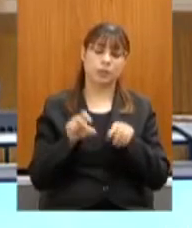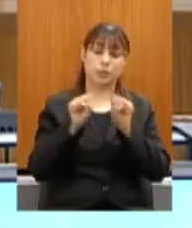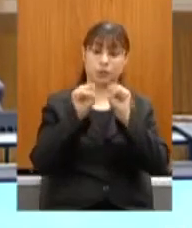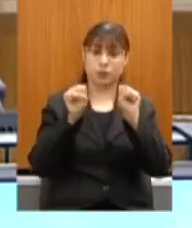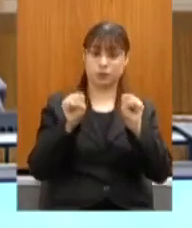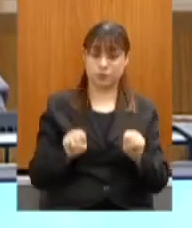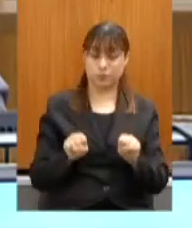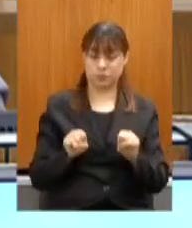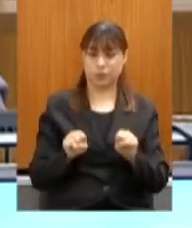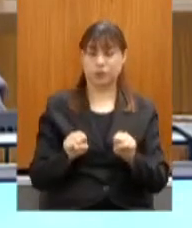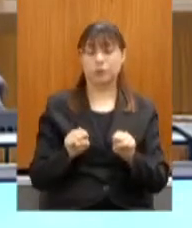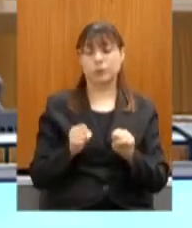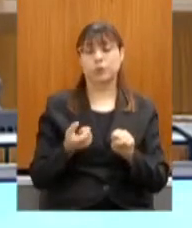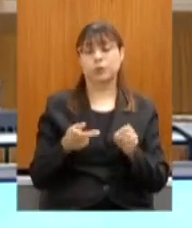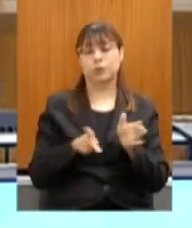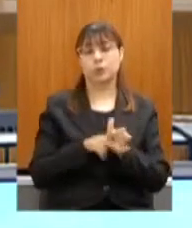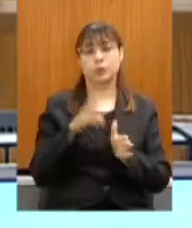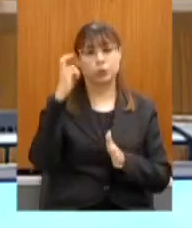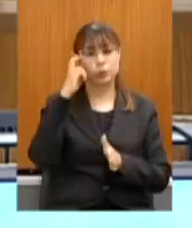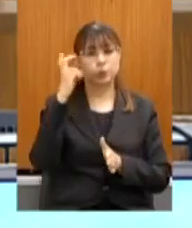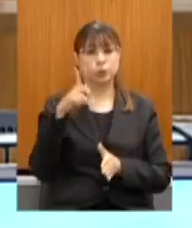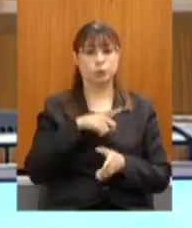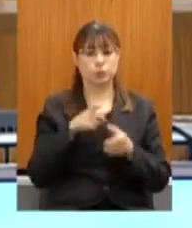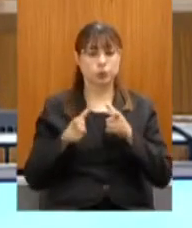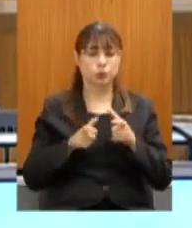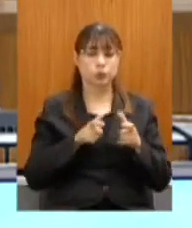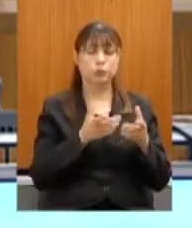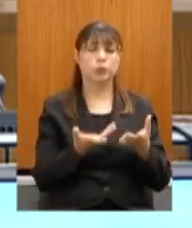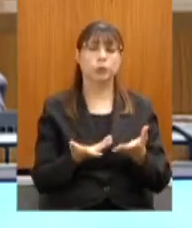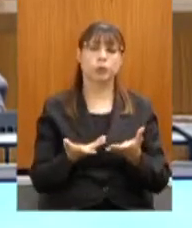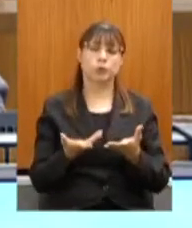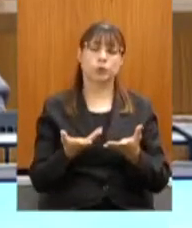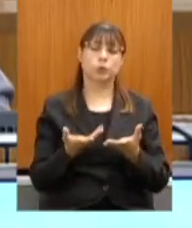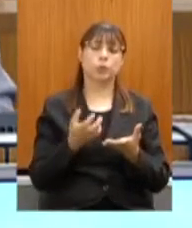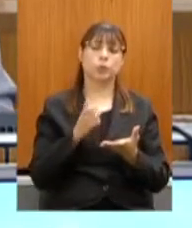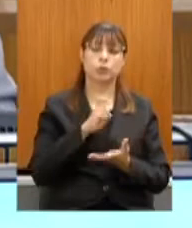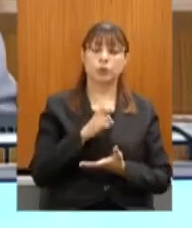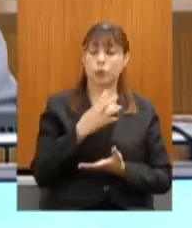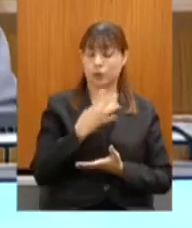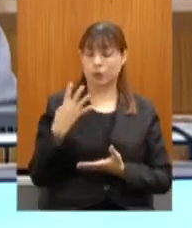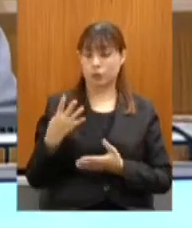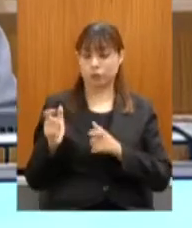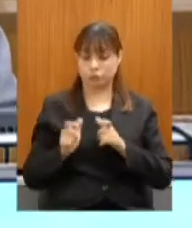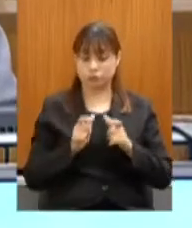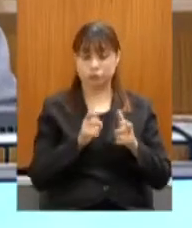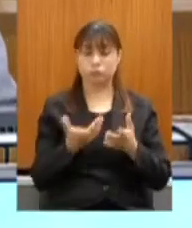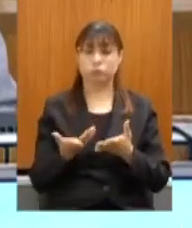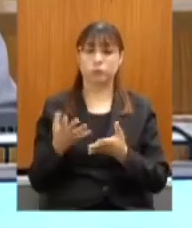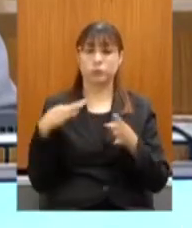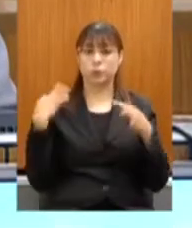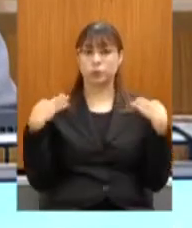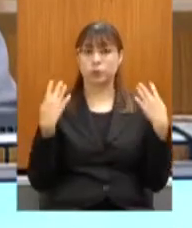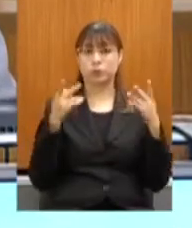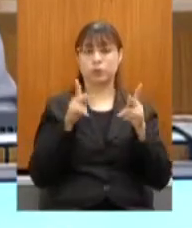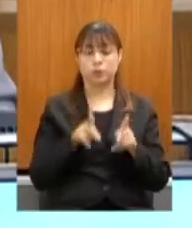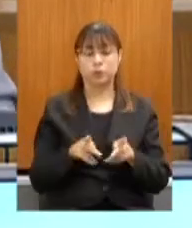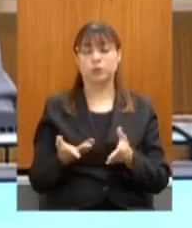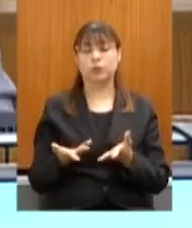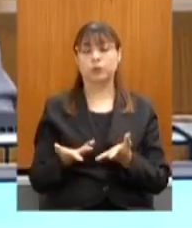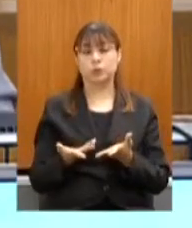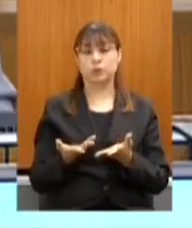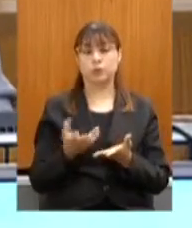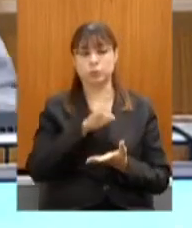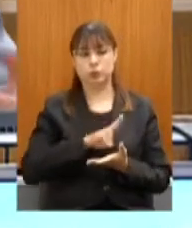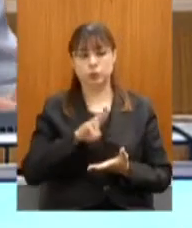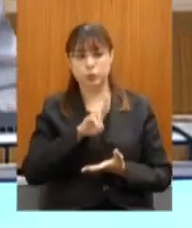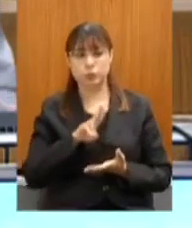circuitos turísticos, são 44 circuitos e as pessoas têm caminhado entre